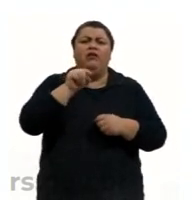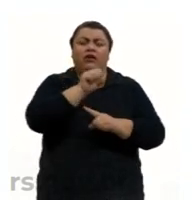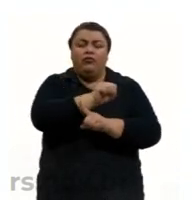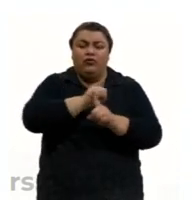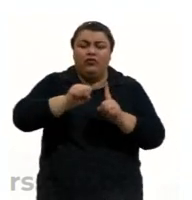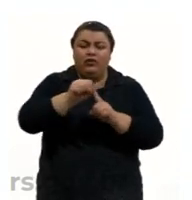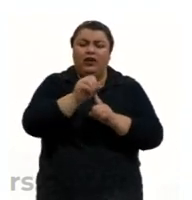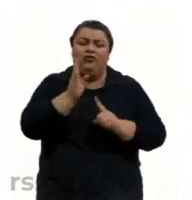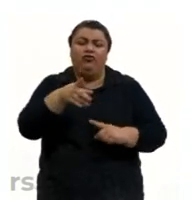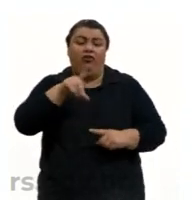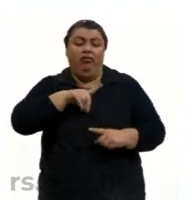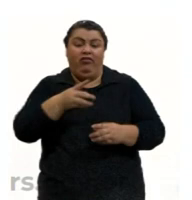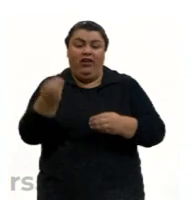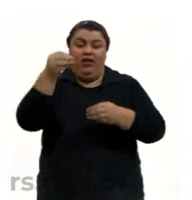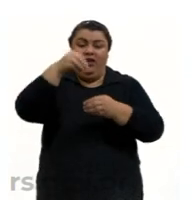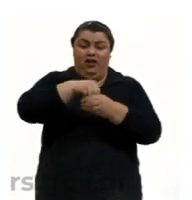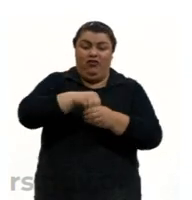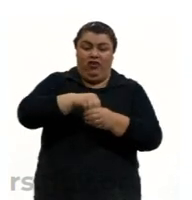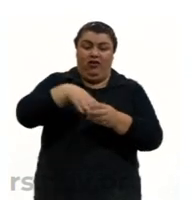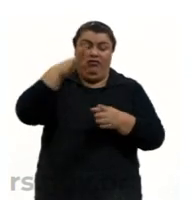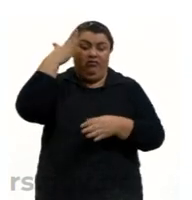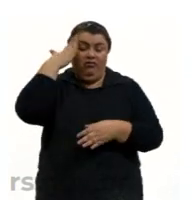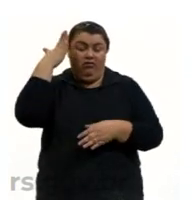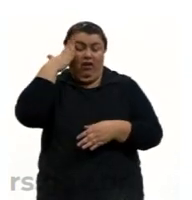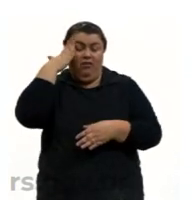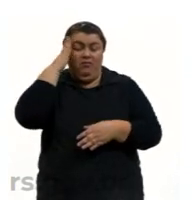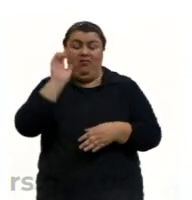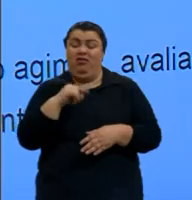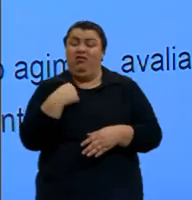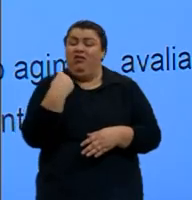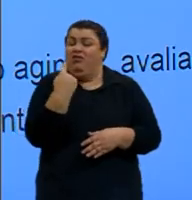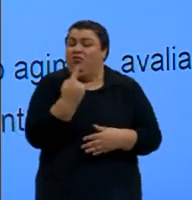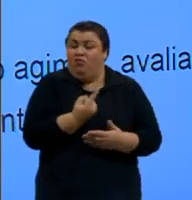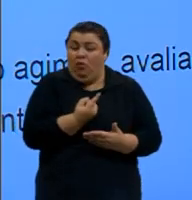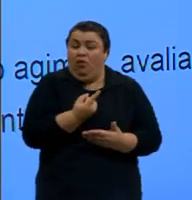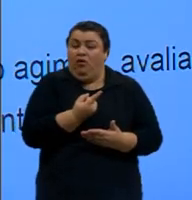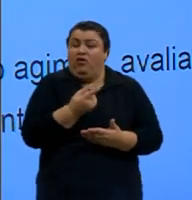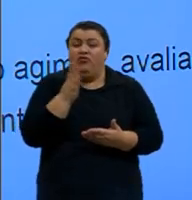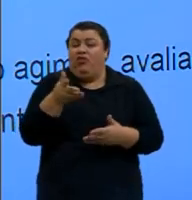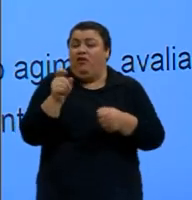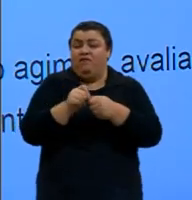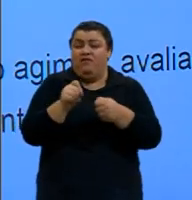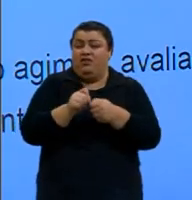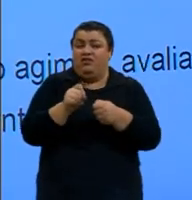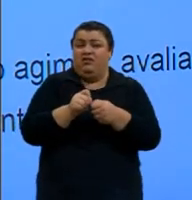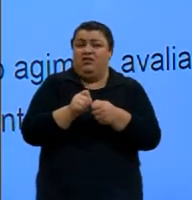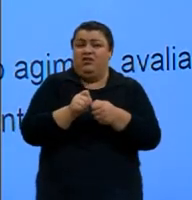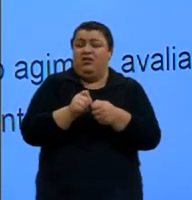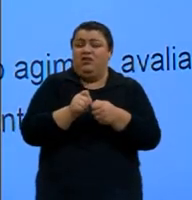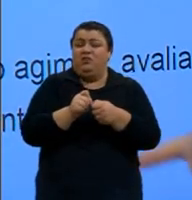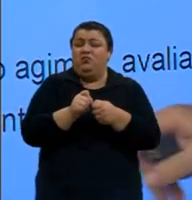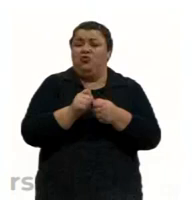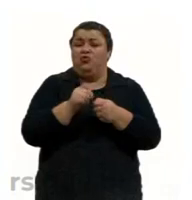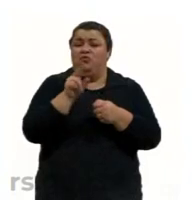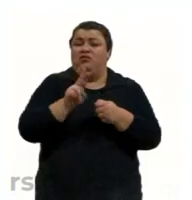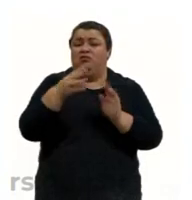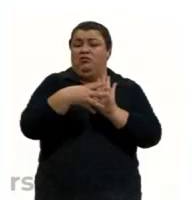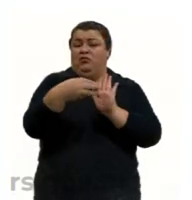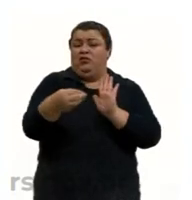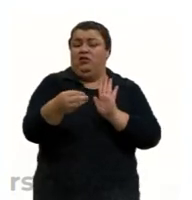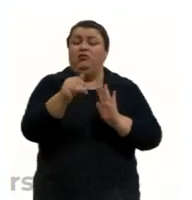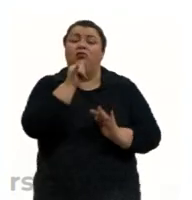já tem eles pré-estabelecidos e nós, muitas vezes, a maioria das vezes, agimos seguindo esses valores. Por exemplo,